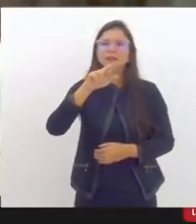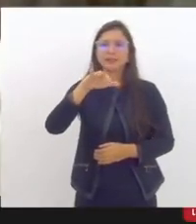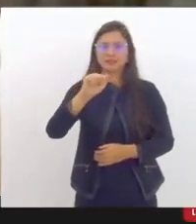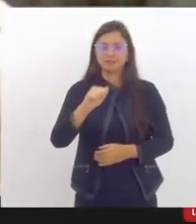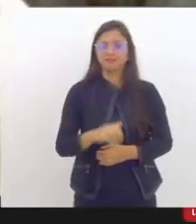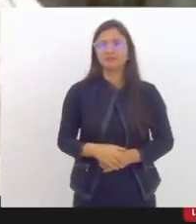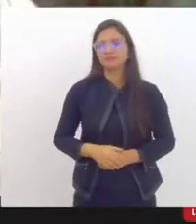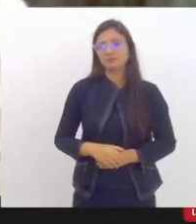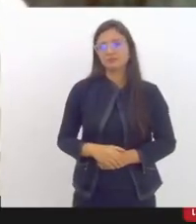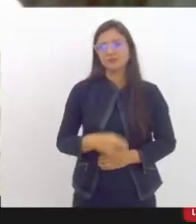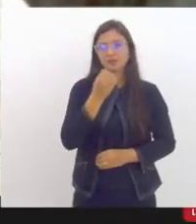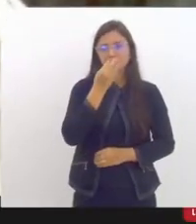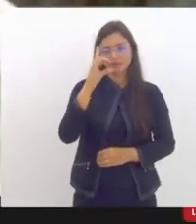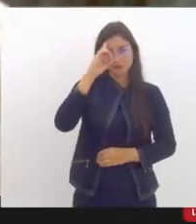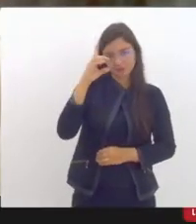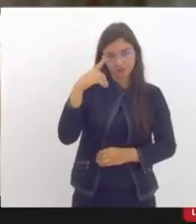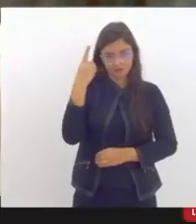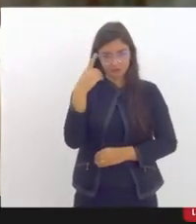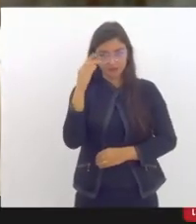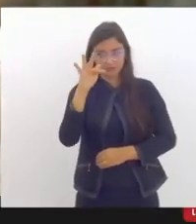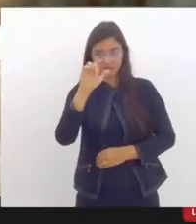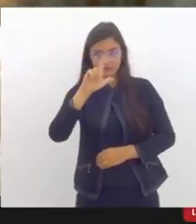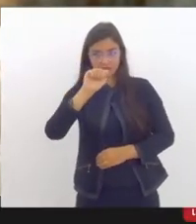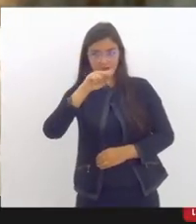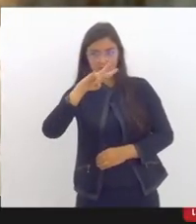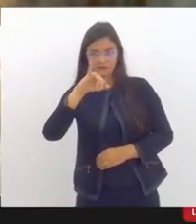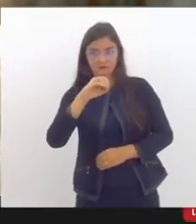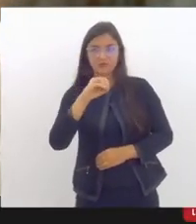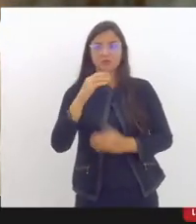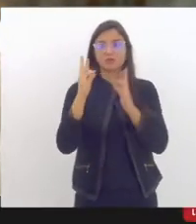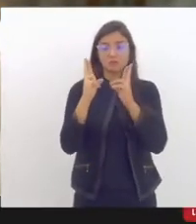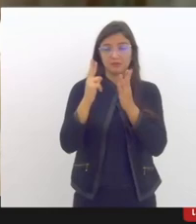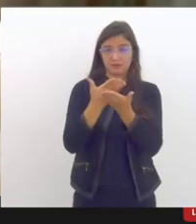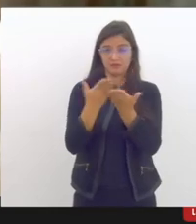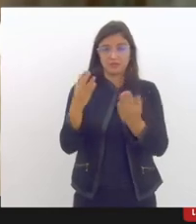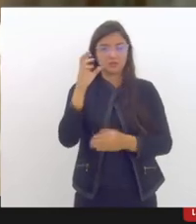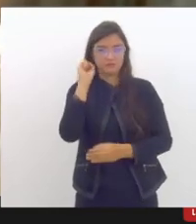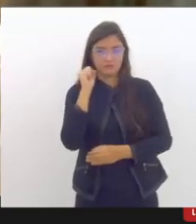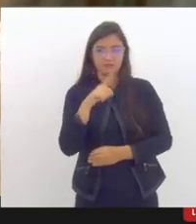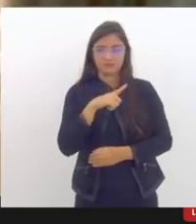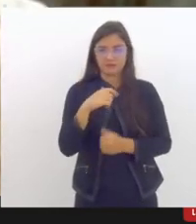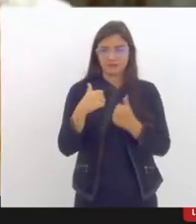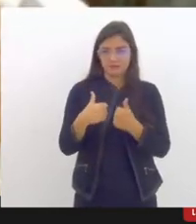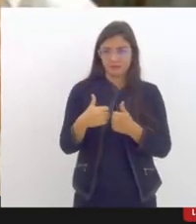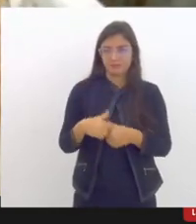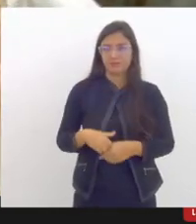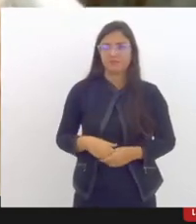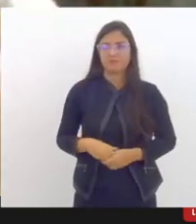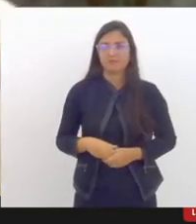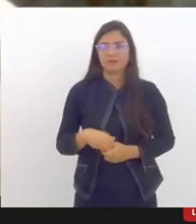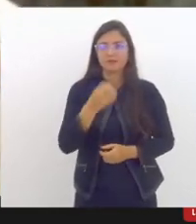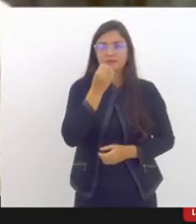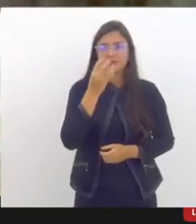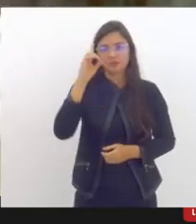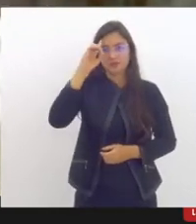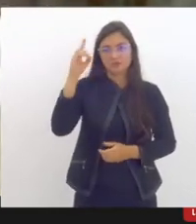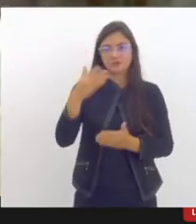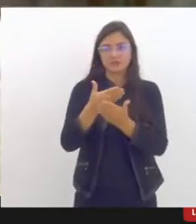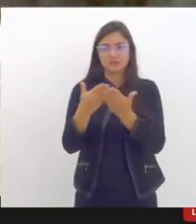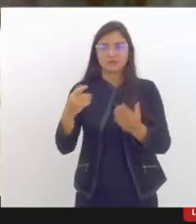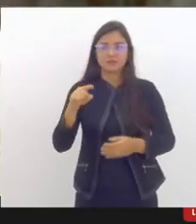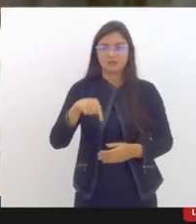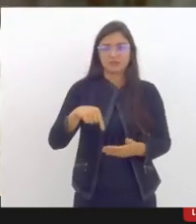deputado Flávio Serafini eu espero que vocês me escutem bom dia a todos nessa manhã